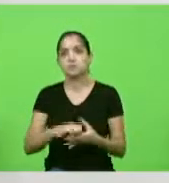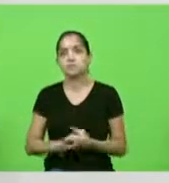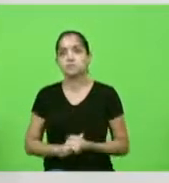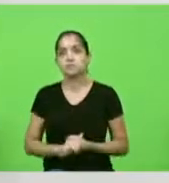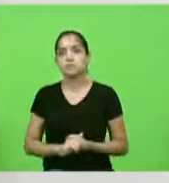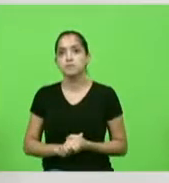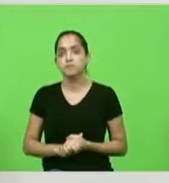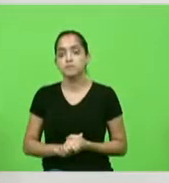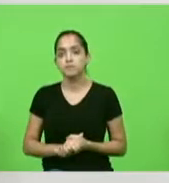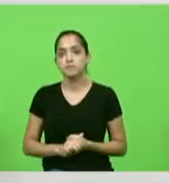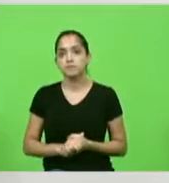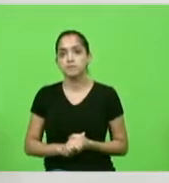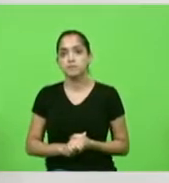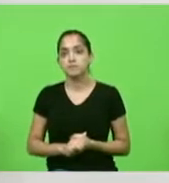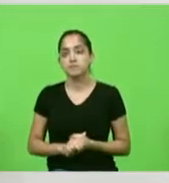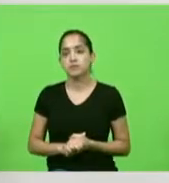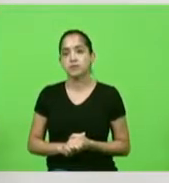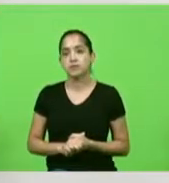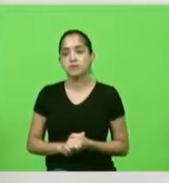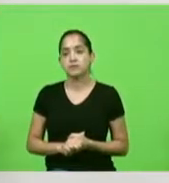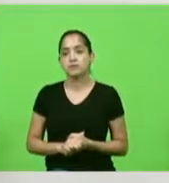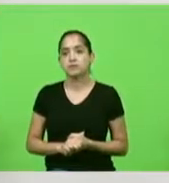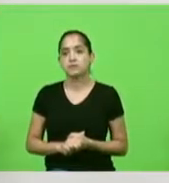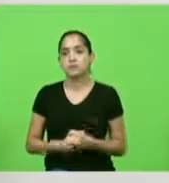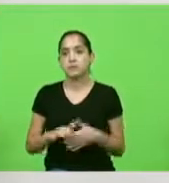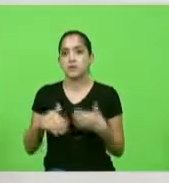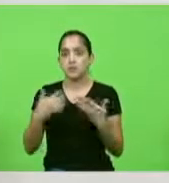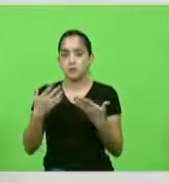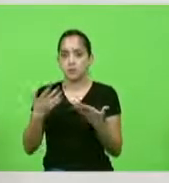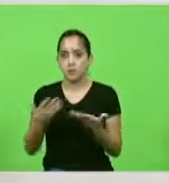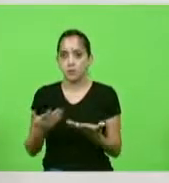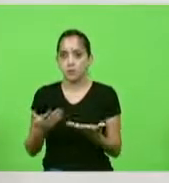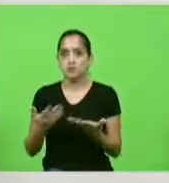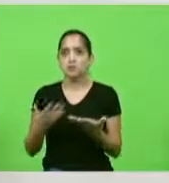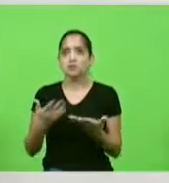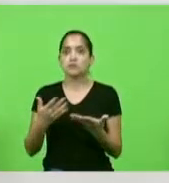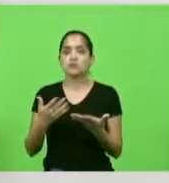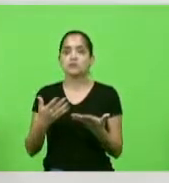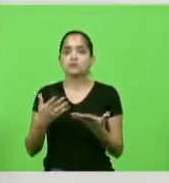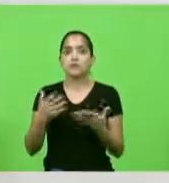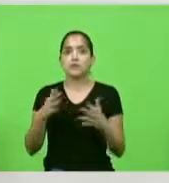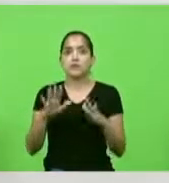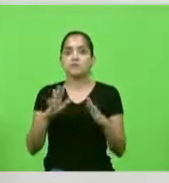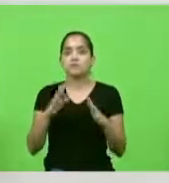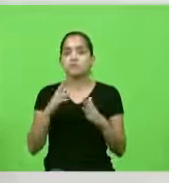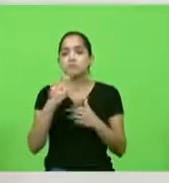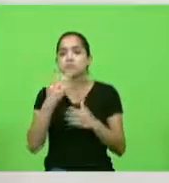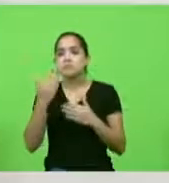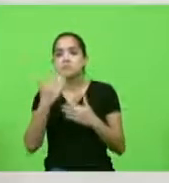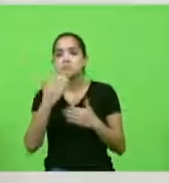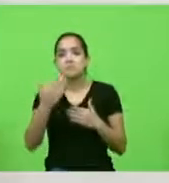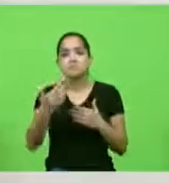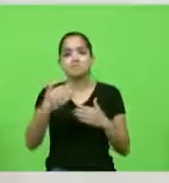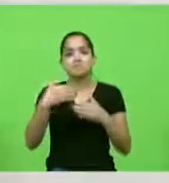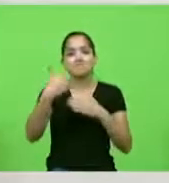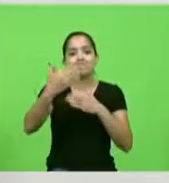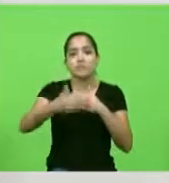Quando não se dobra clamores extremos externos ao processo.